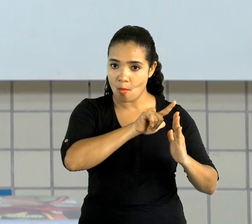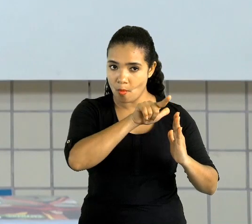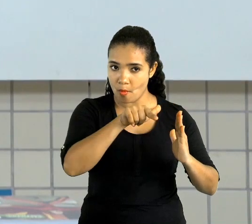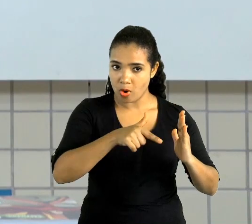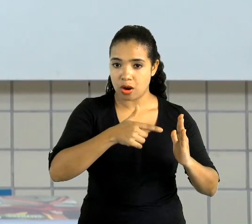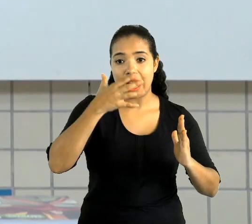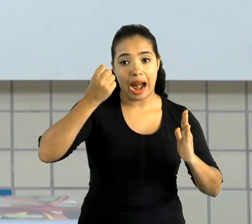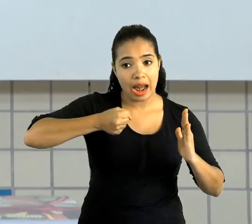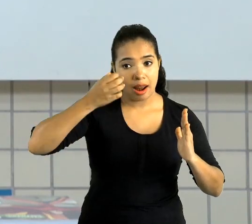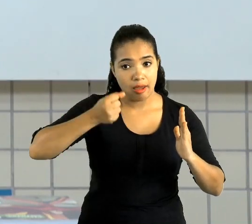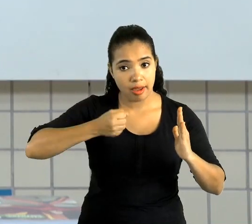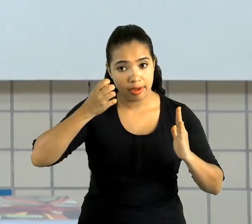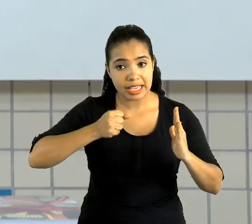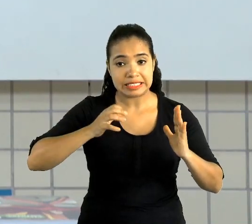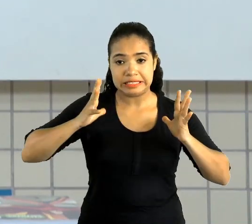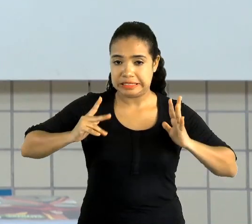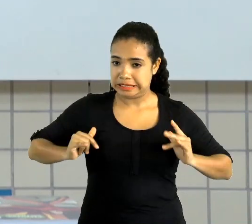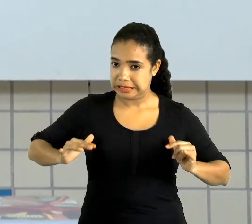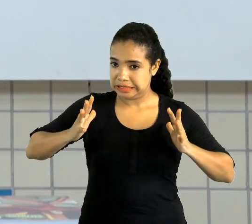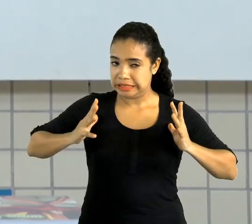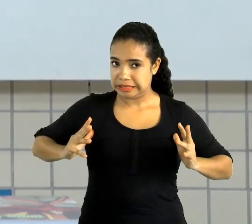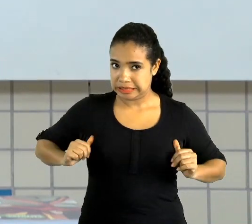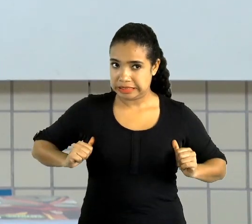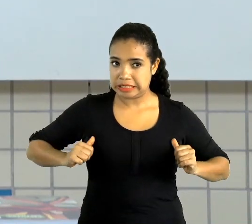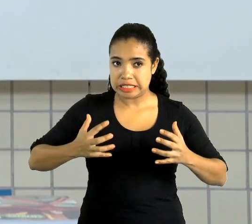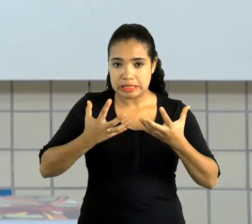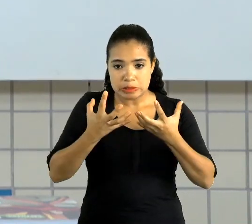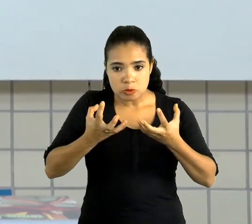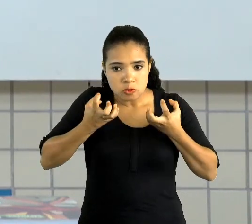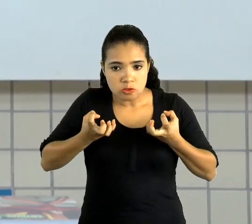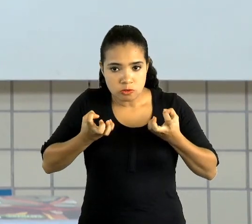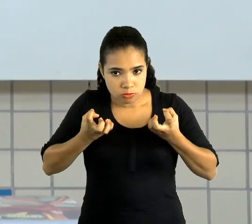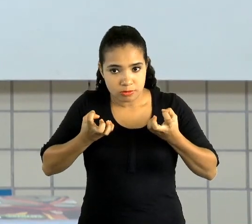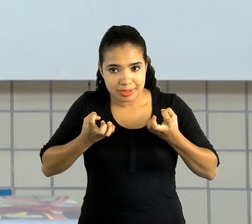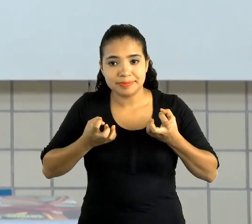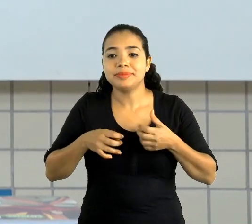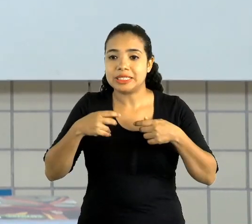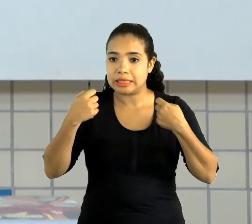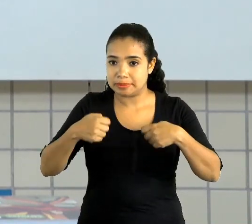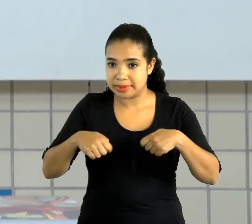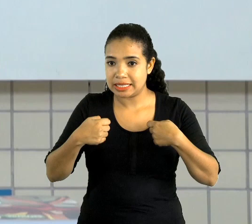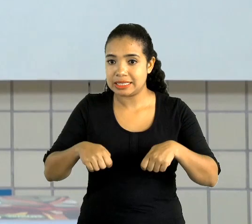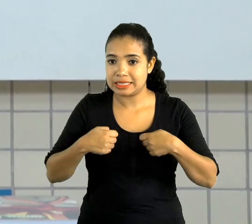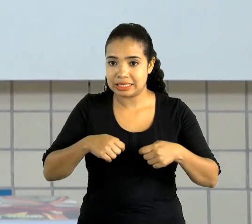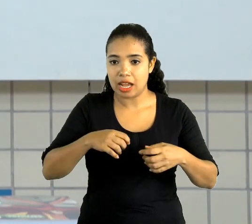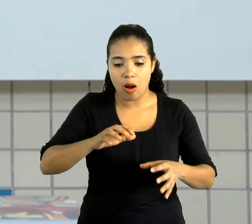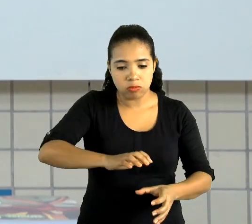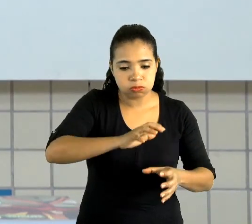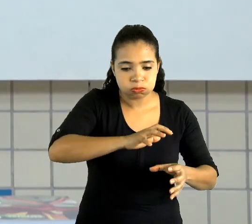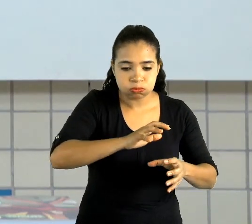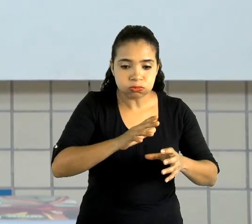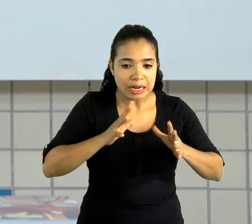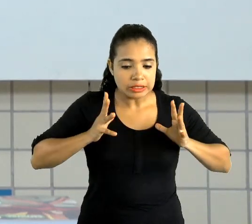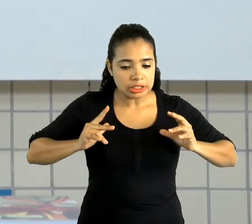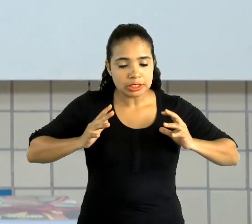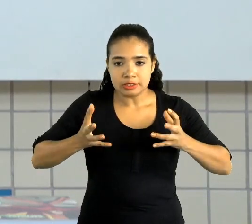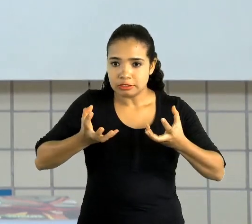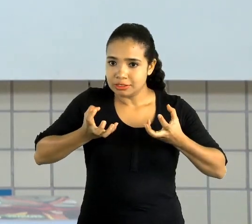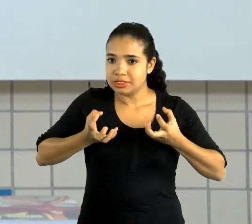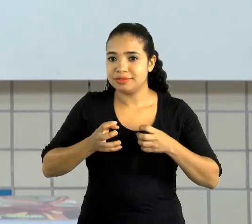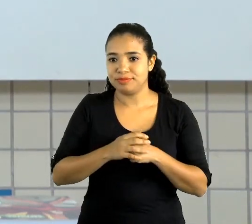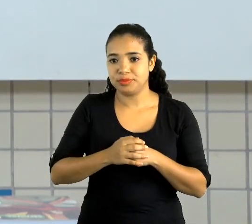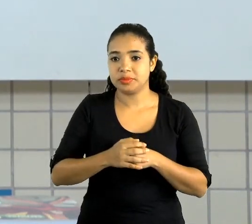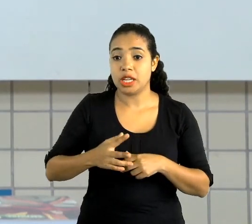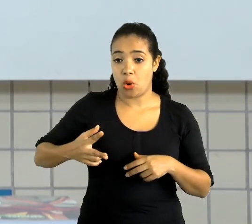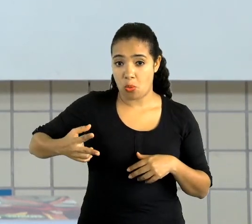vazia, lavada e seca, tá? Tem que lavar e deixar secar, não pode estar molhada. Uma tesoura